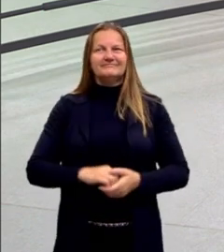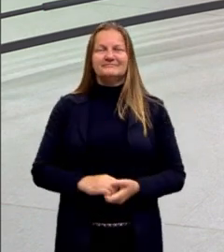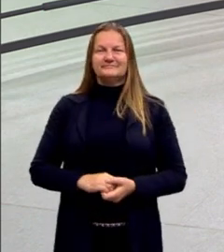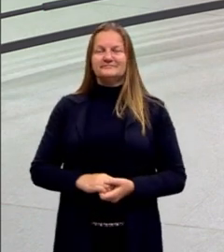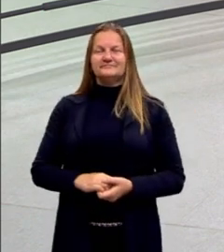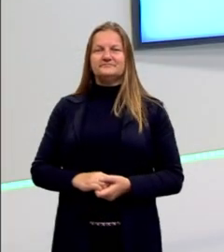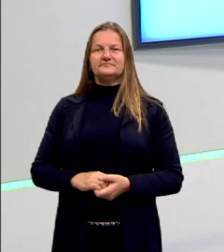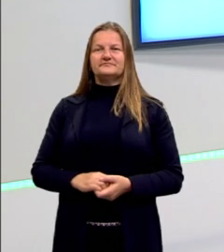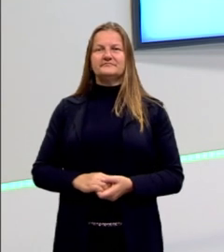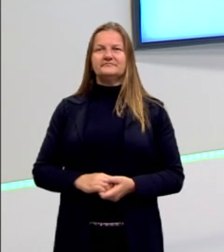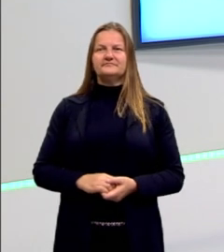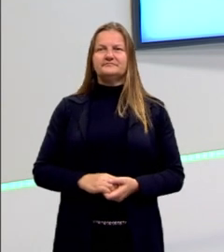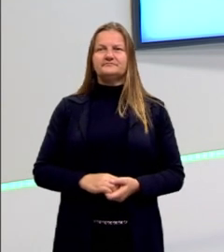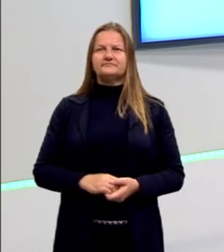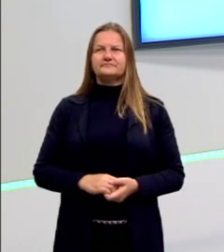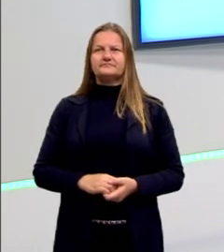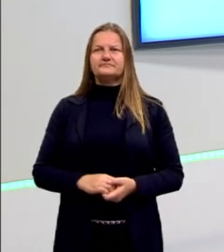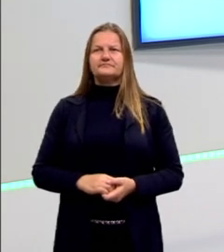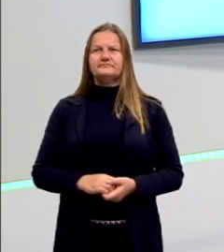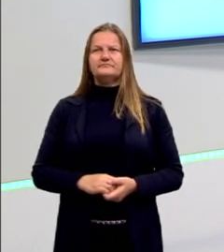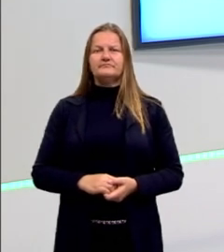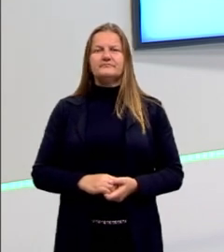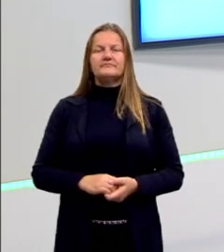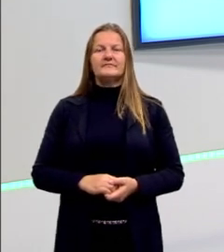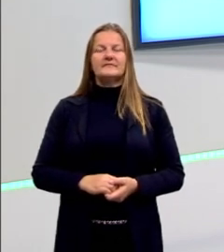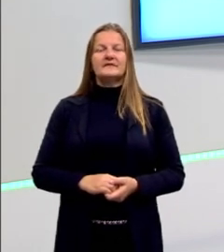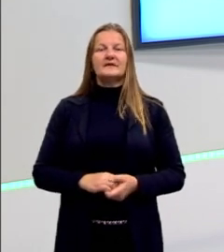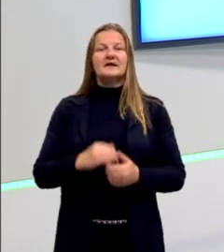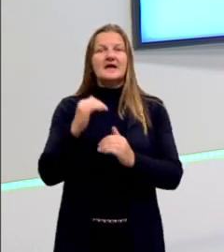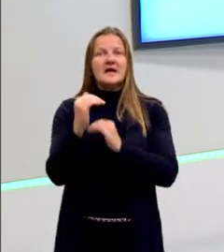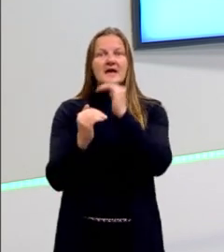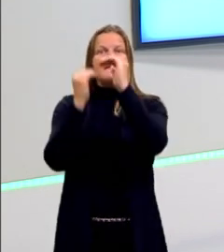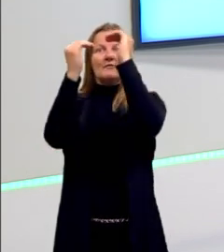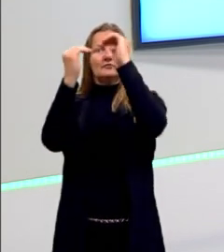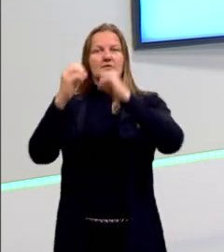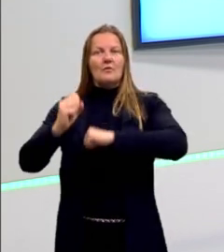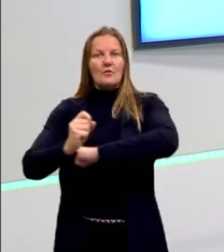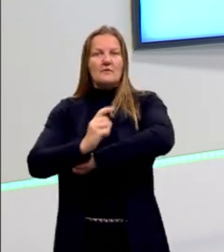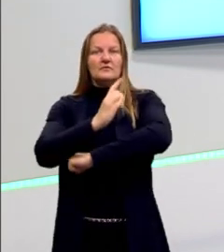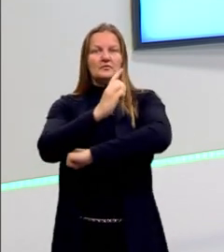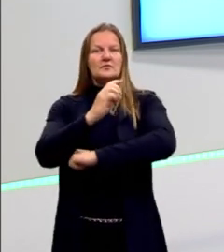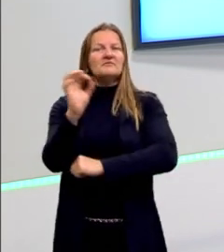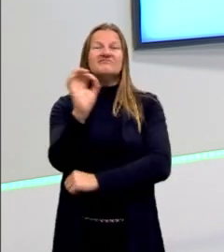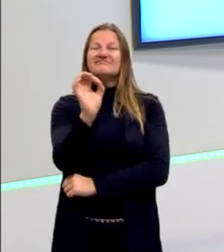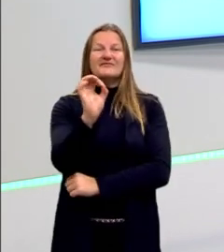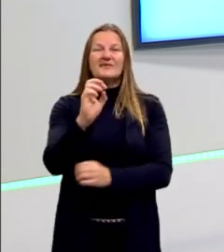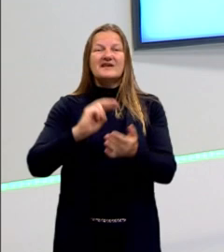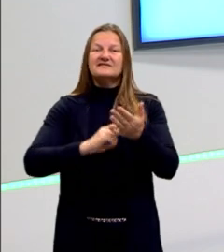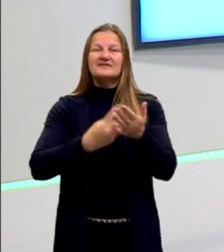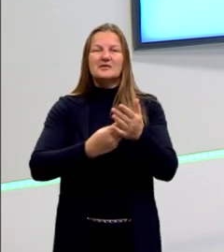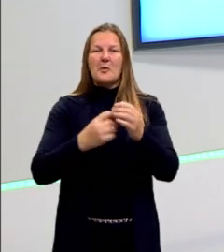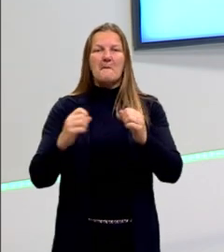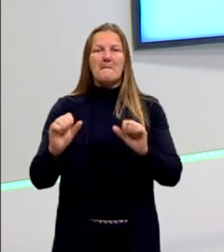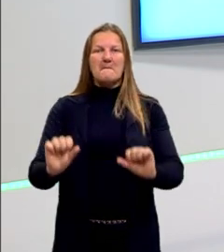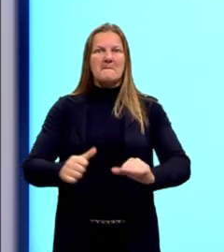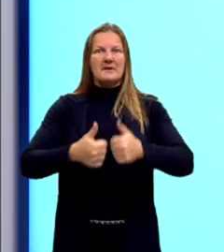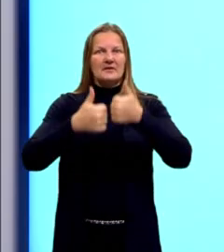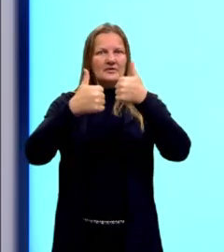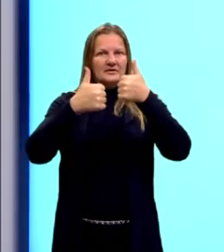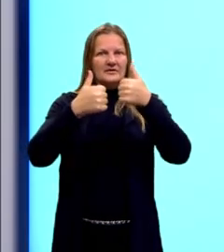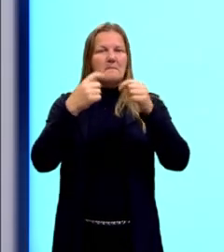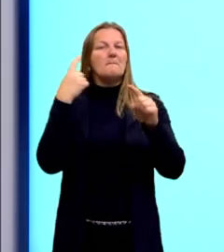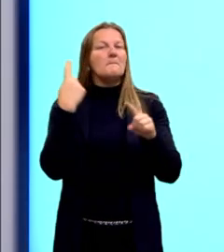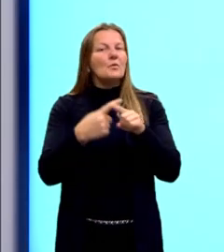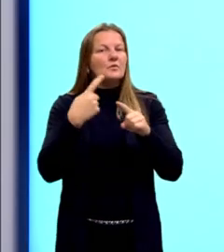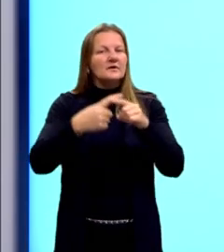Bom, gente, evolução, infelizmente, quem disse que é ela não é melhoria, tá? Vamos ver